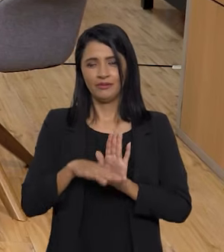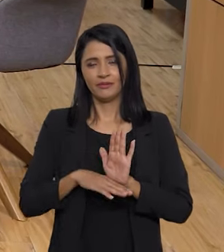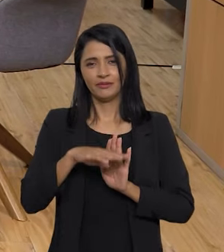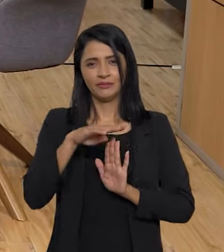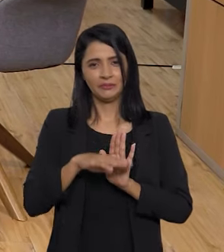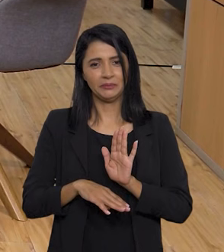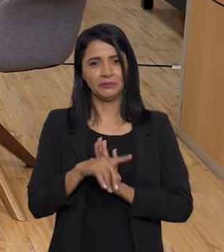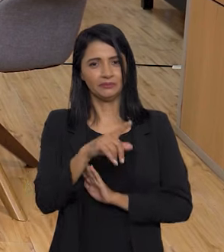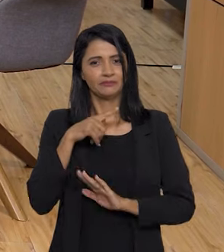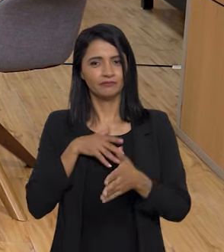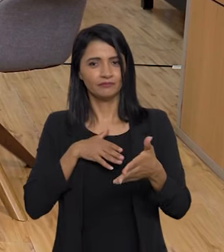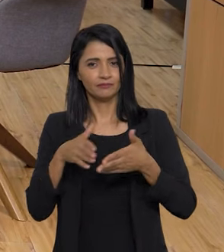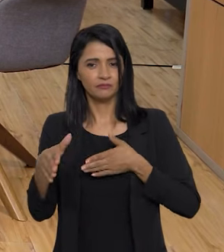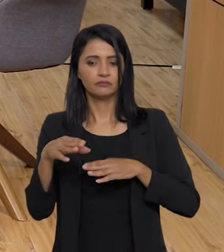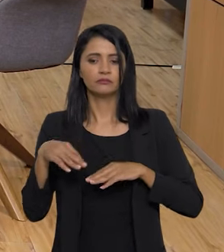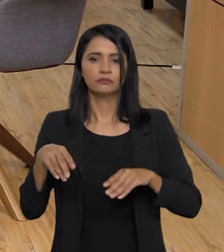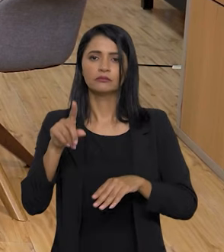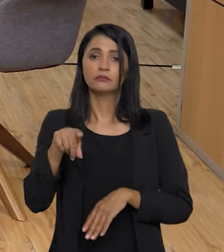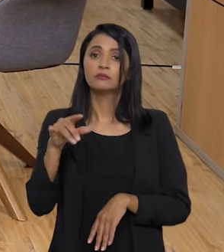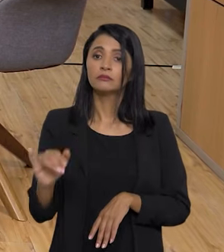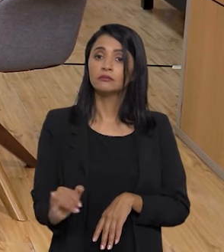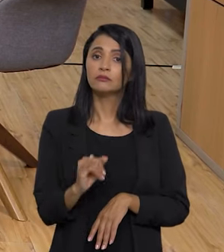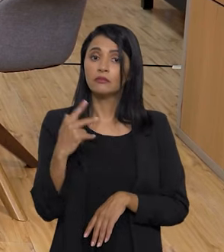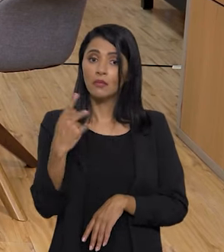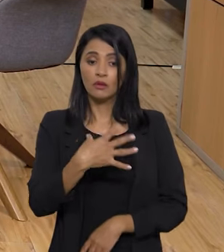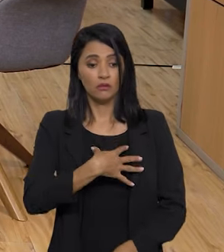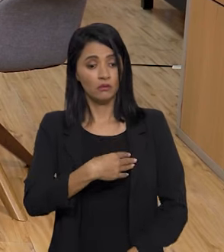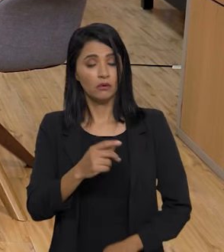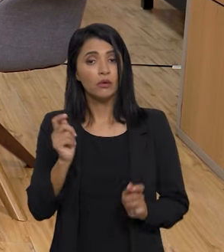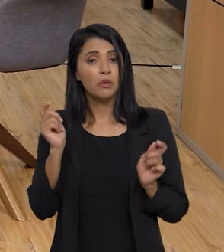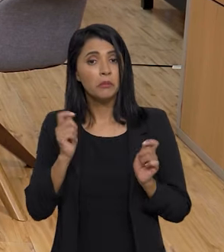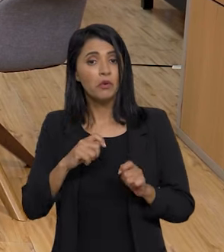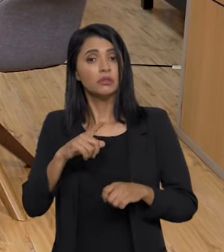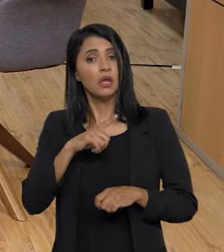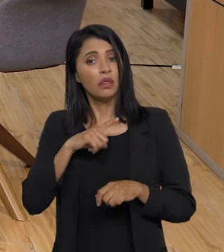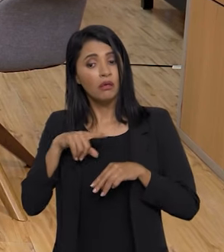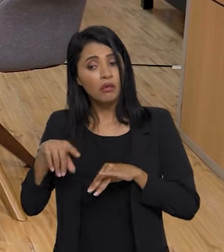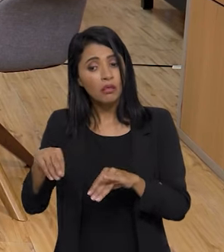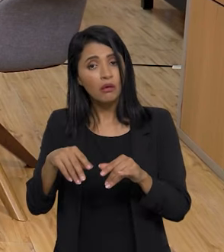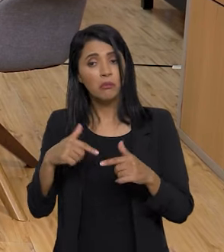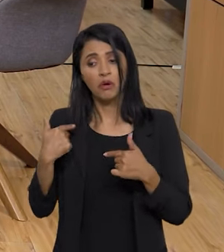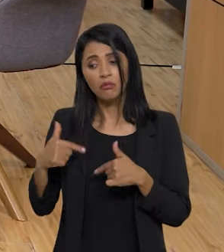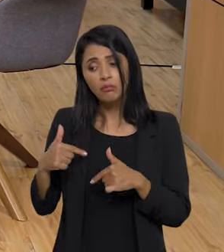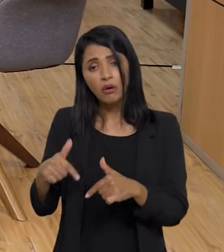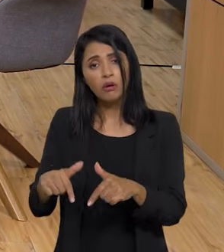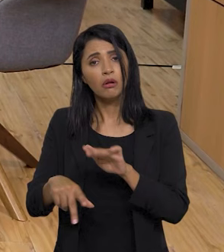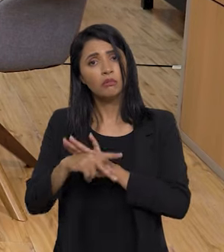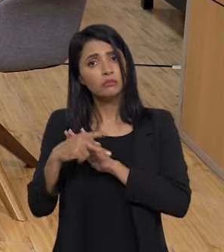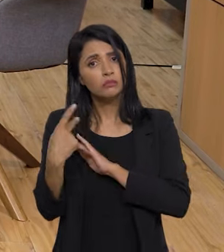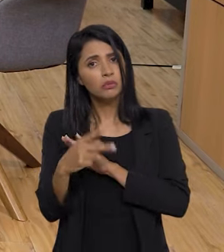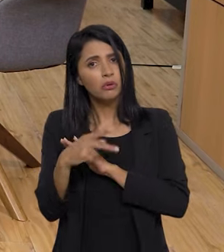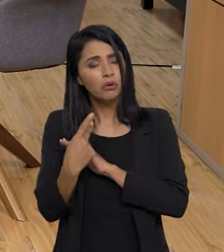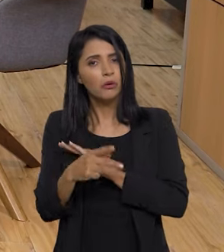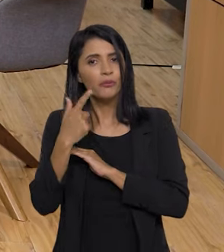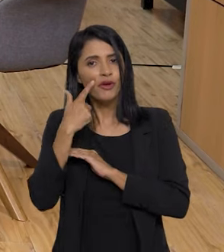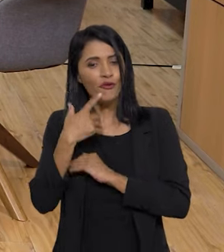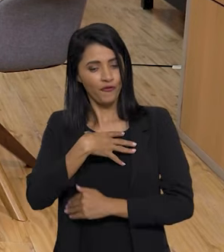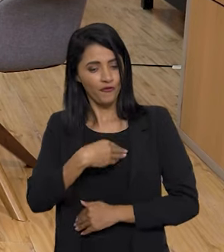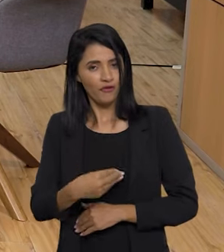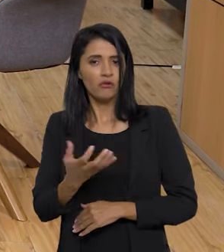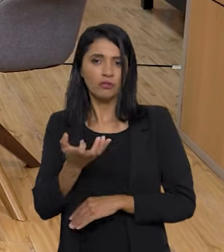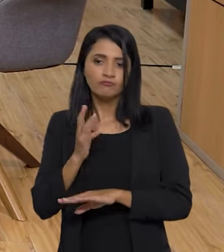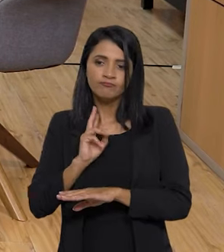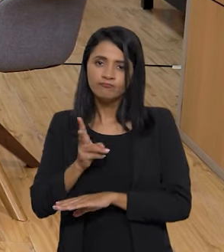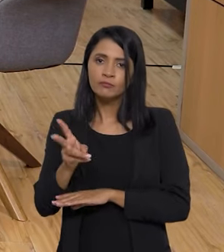acesso à terra é importante para que aqueles filhos possam ter terra para trabalhar daqueles filhos que queiram